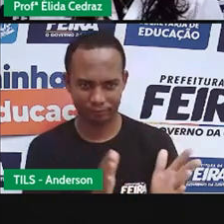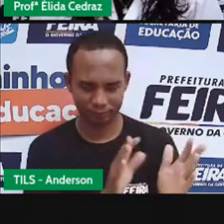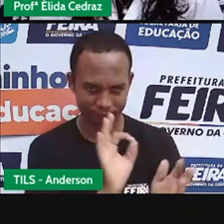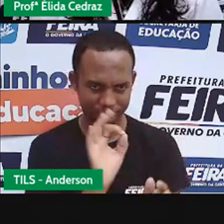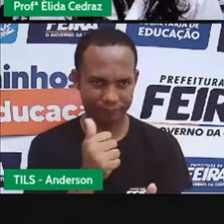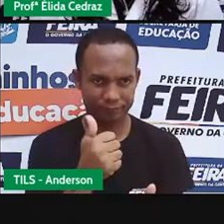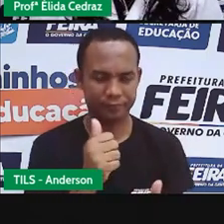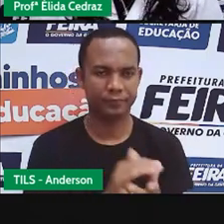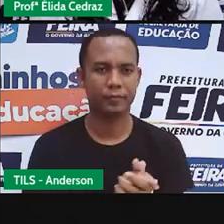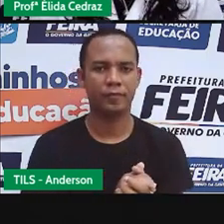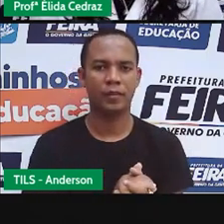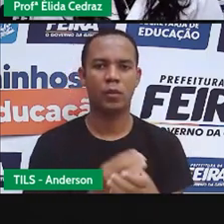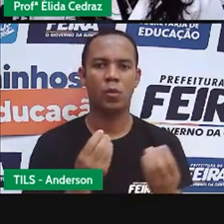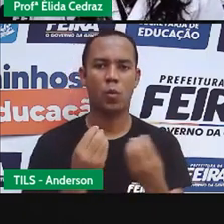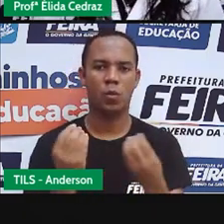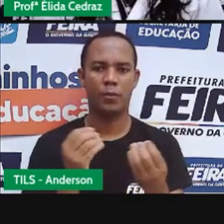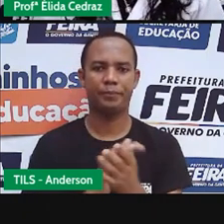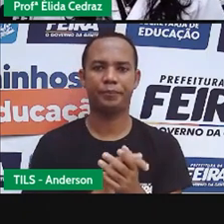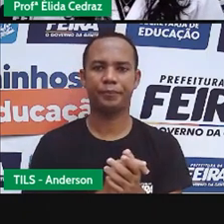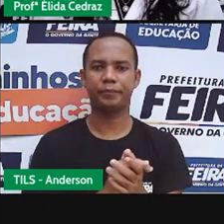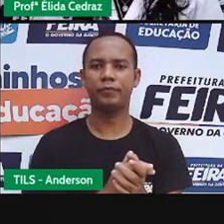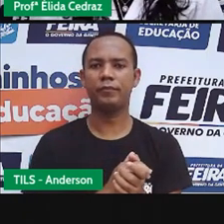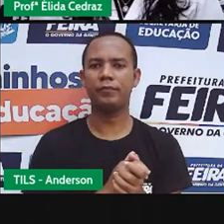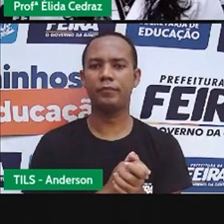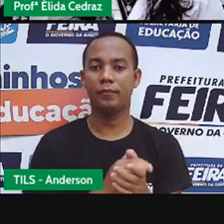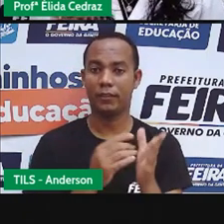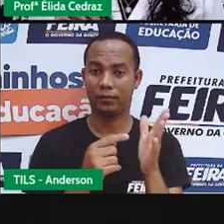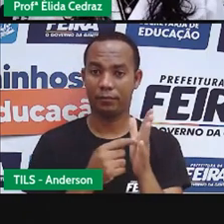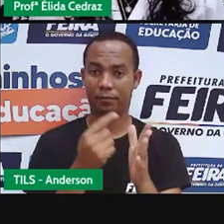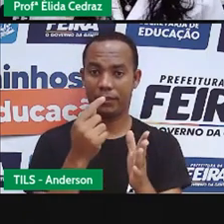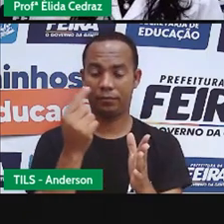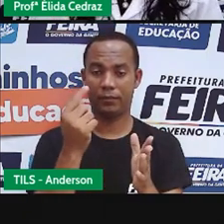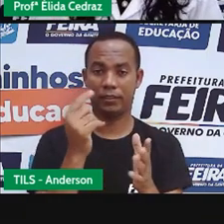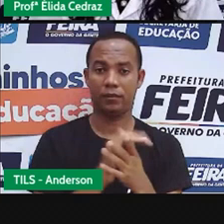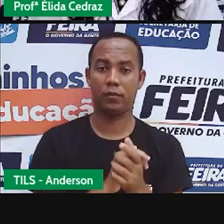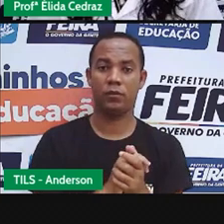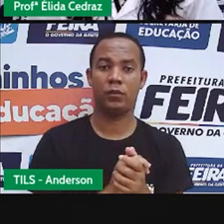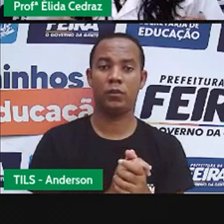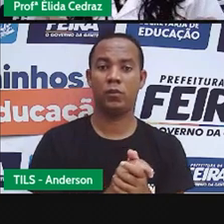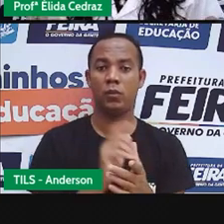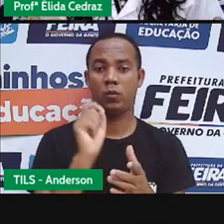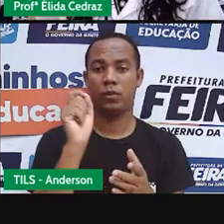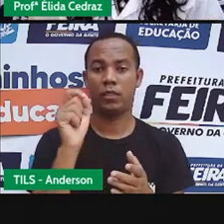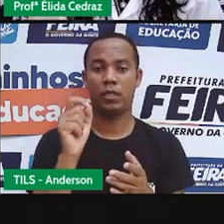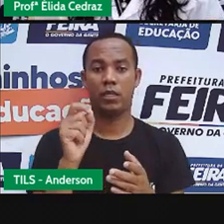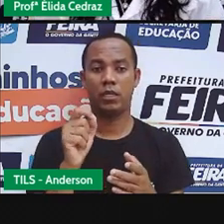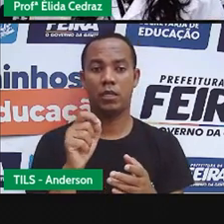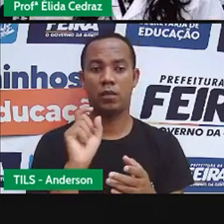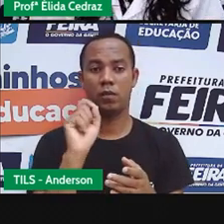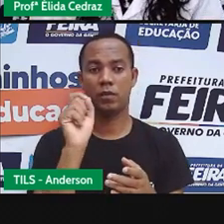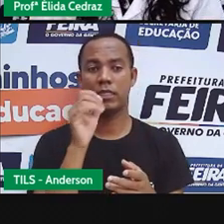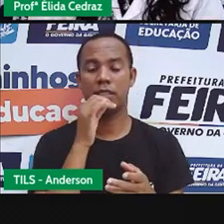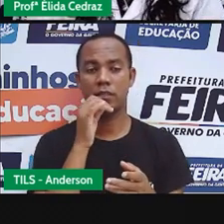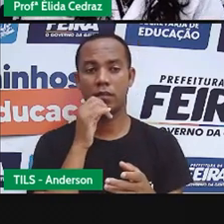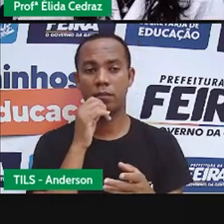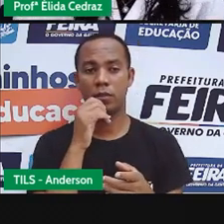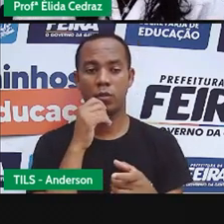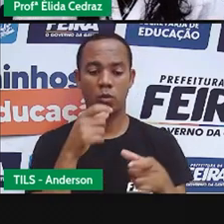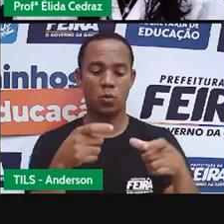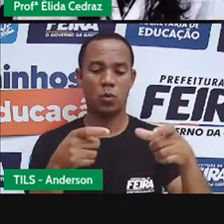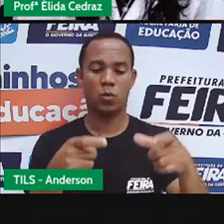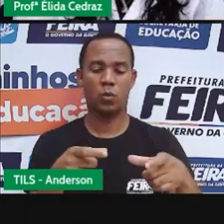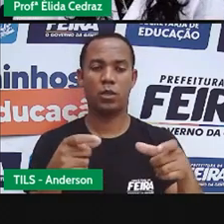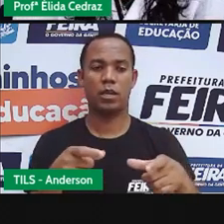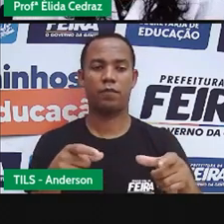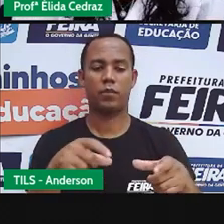de rio. O que você vai fazer com isso? Você vai colocar todos os objetos em um lugar que